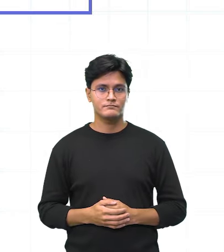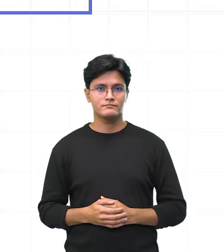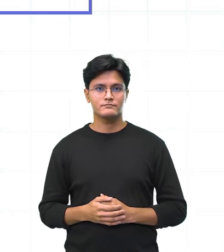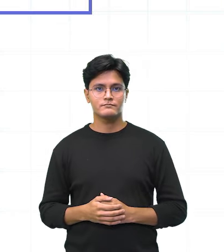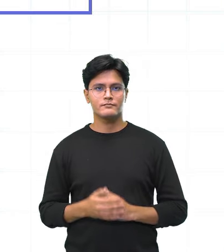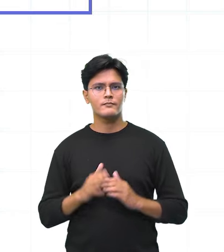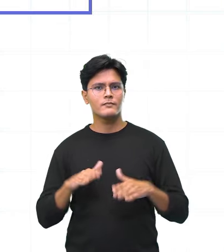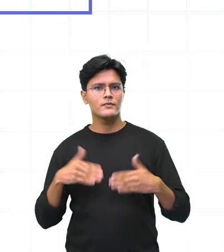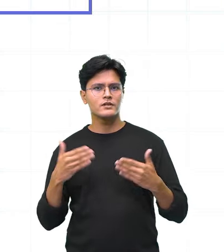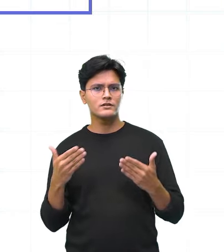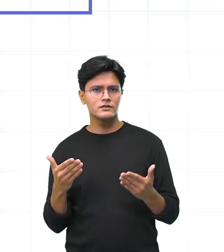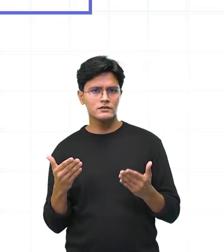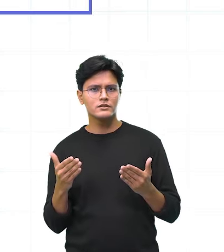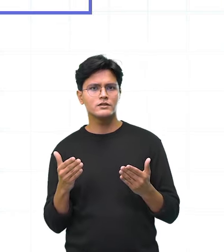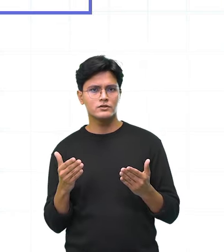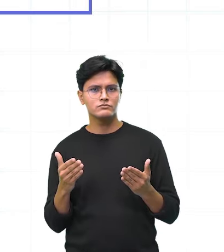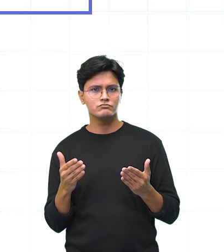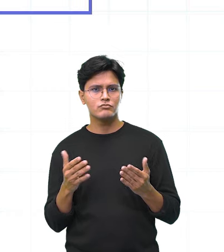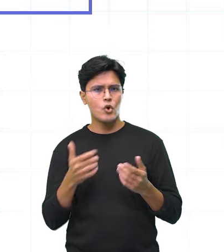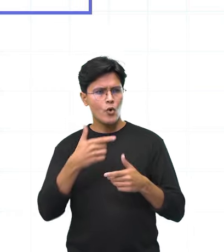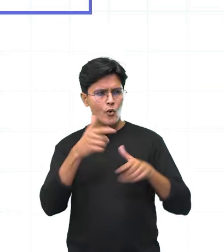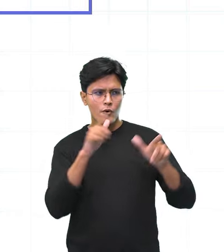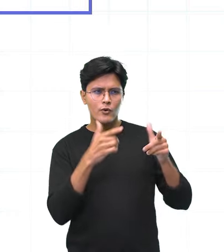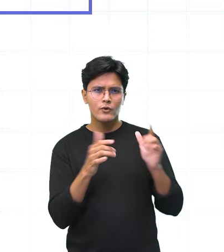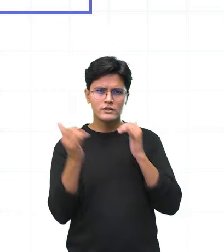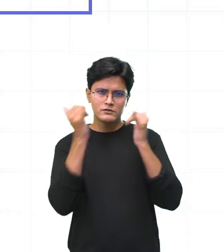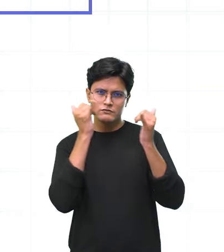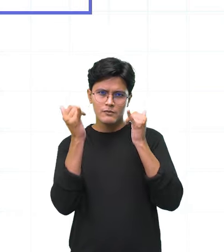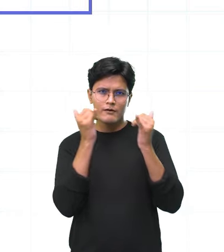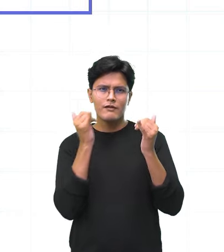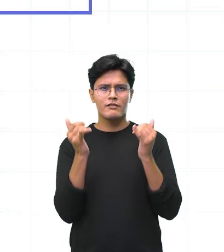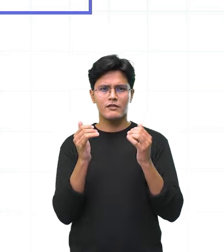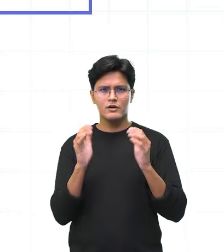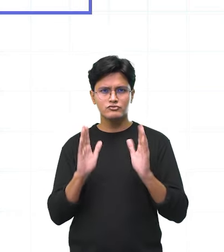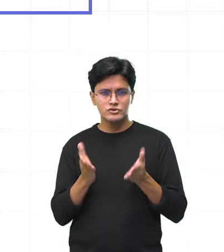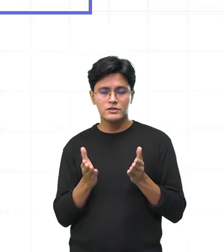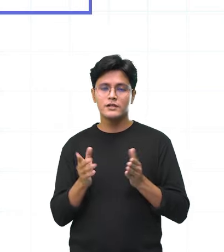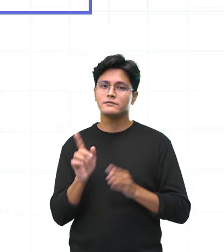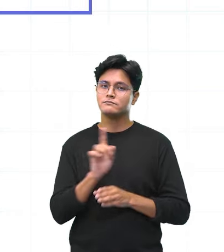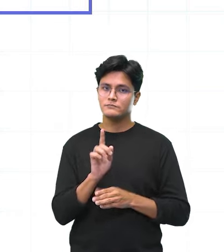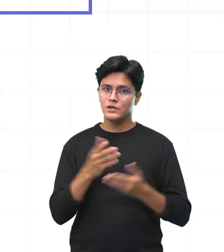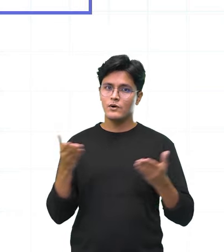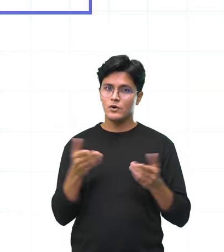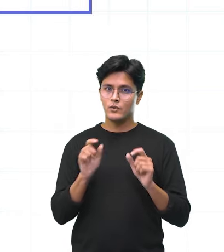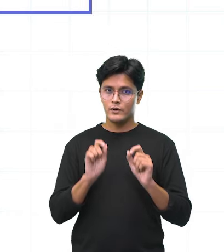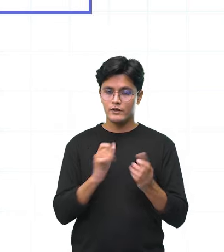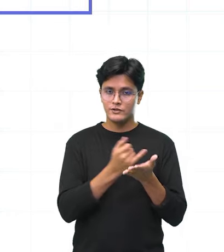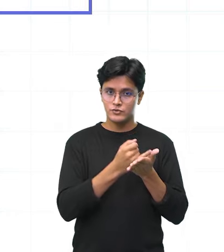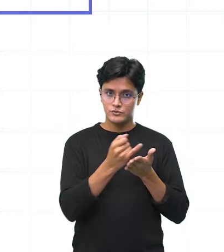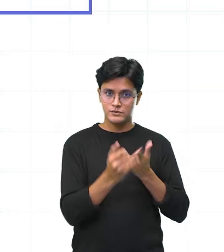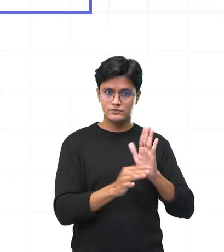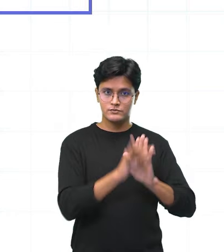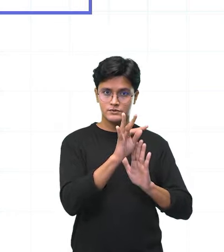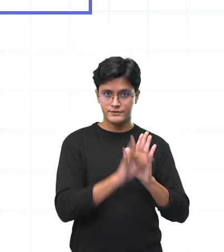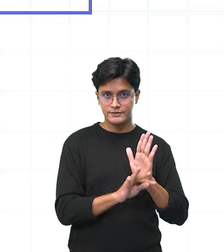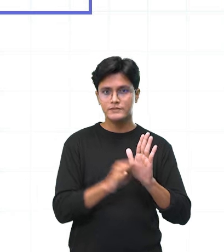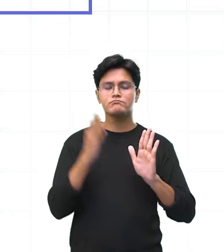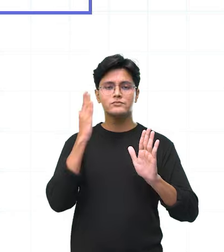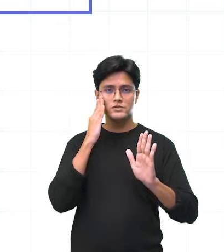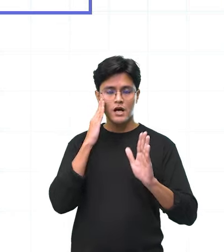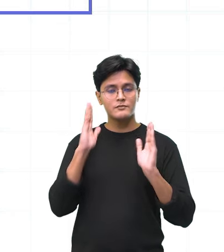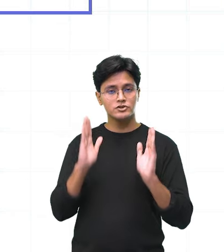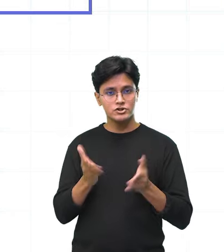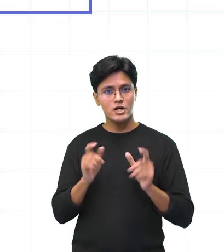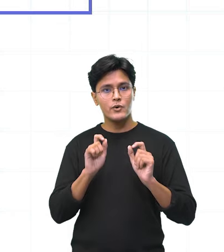Ali não caberiam ainda as nossas outras informações porque ele está introduzindo o nosso texto. Então, a gente já sabe